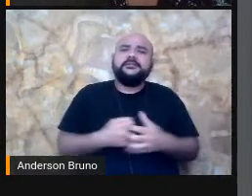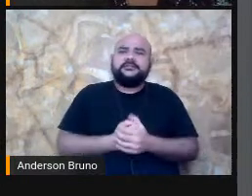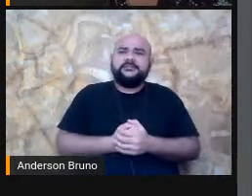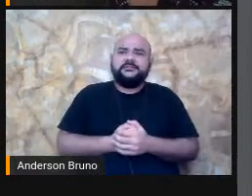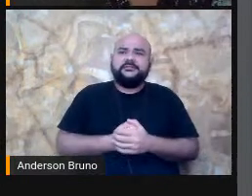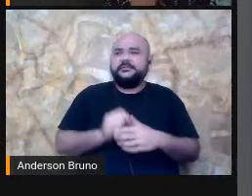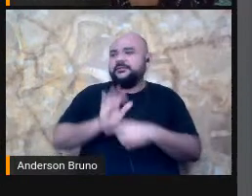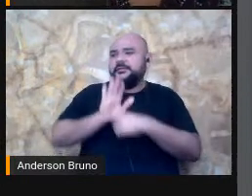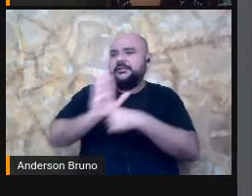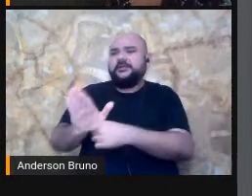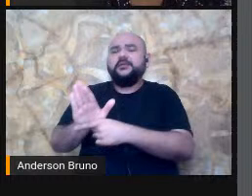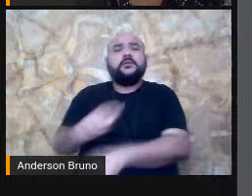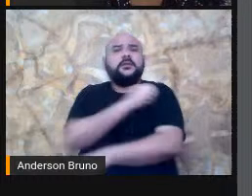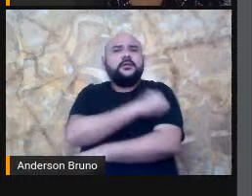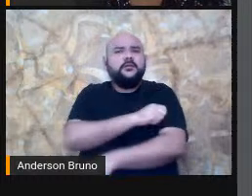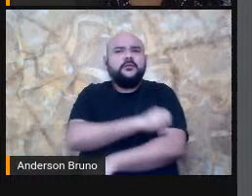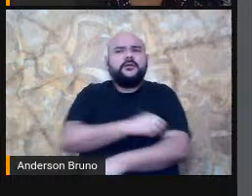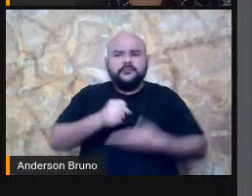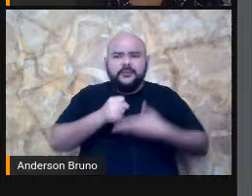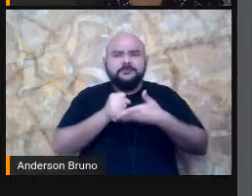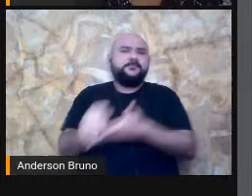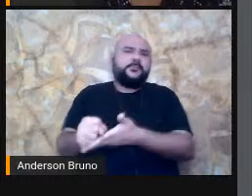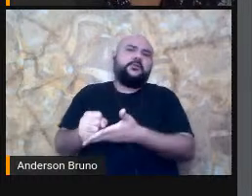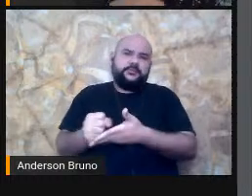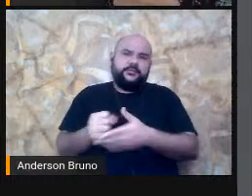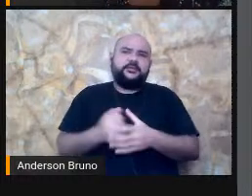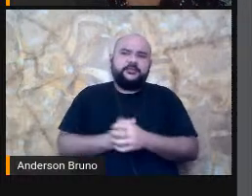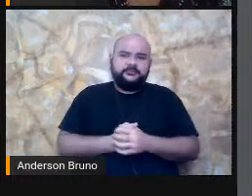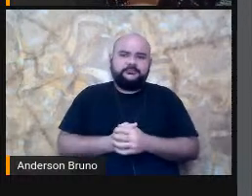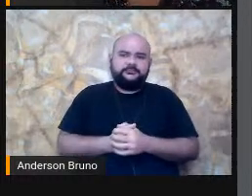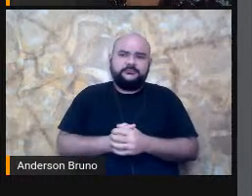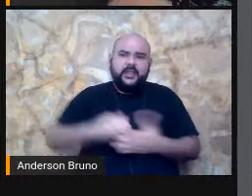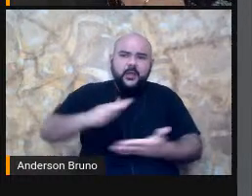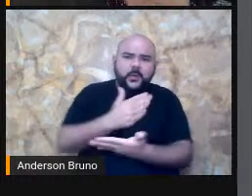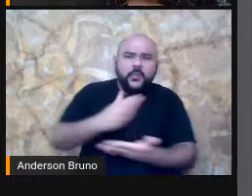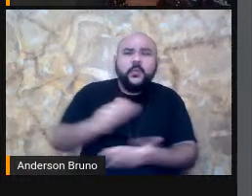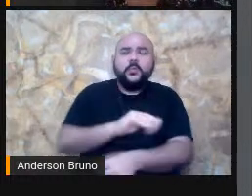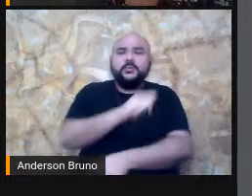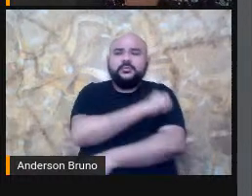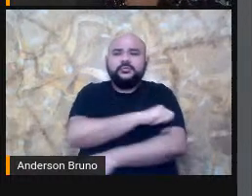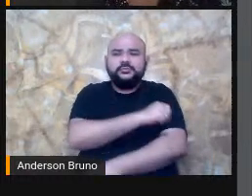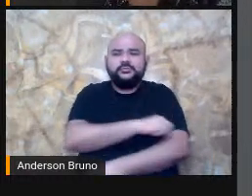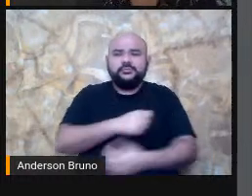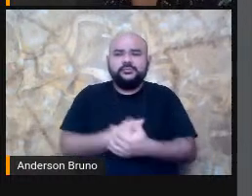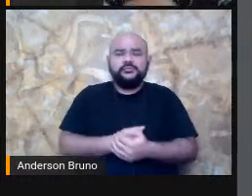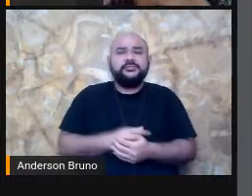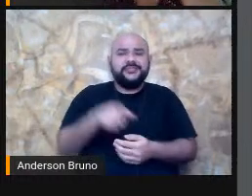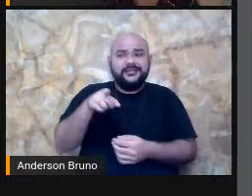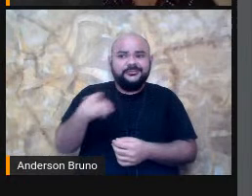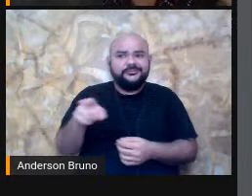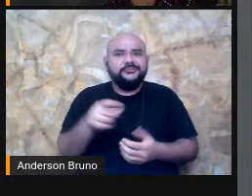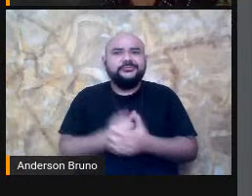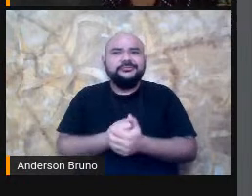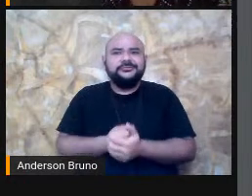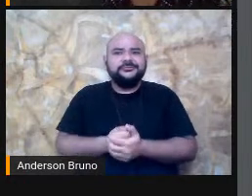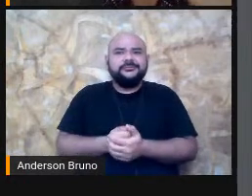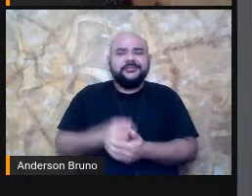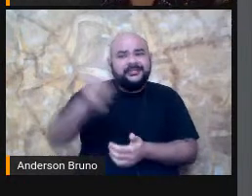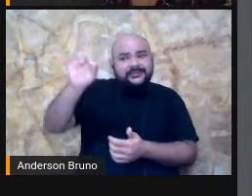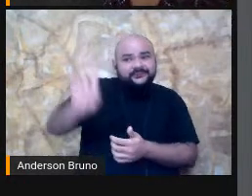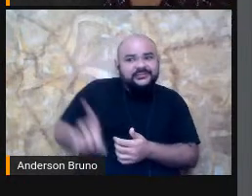Esses casos De grande Complexidade A gente A A muito Material Que é